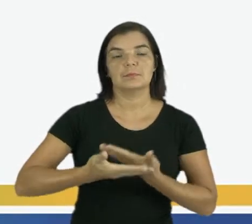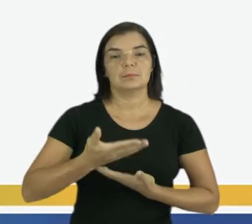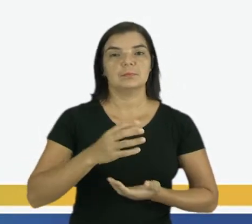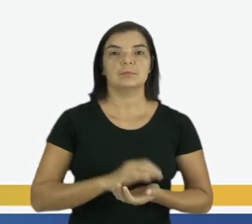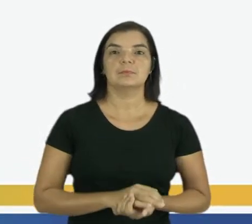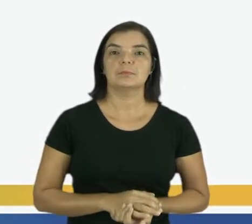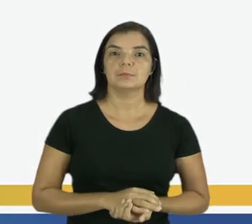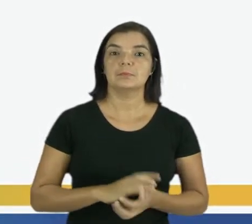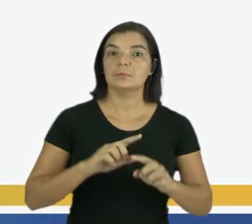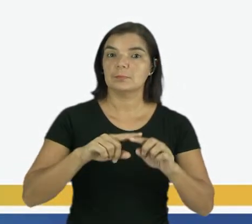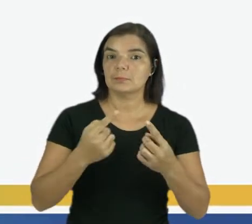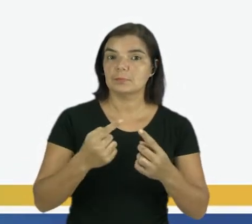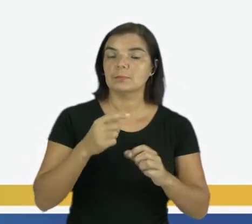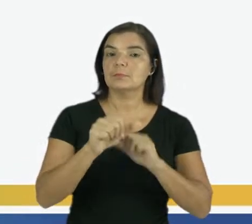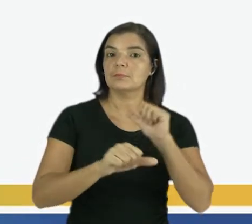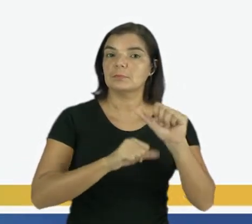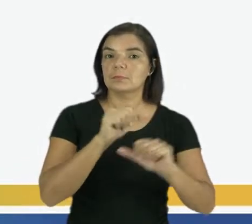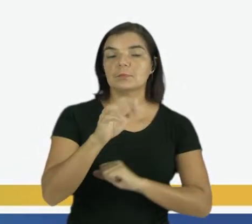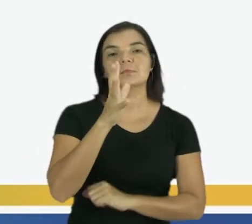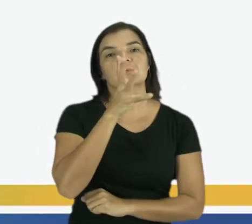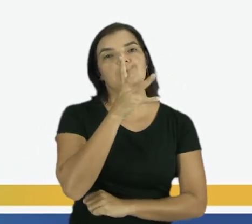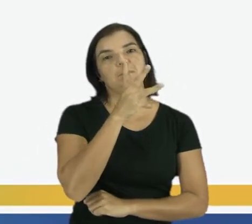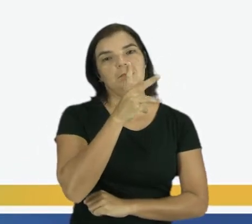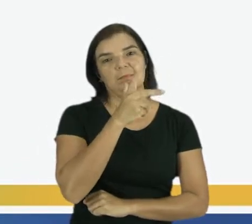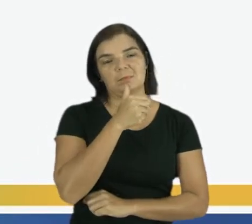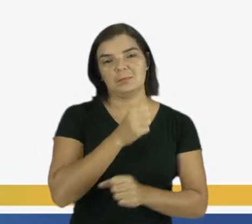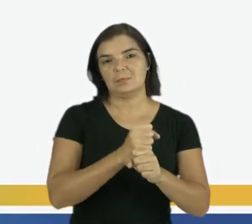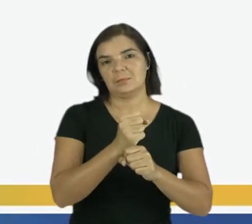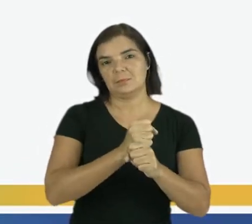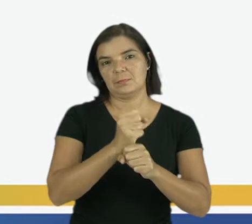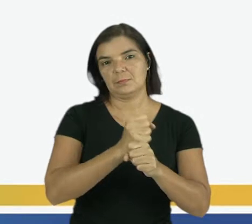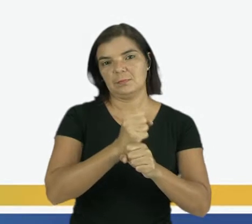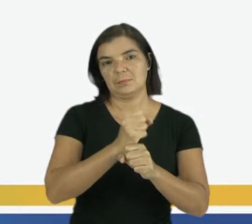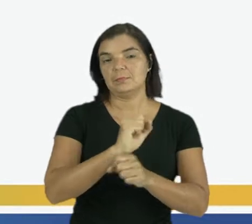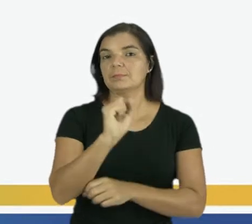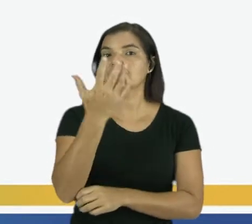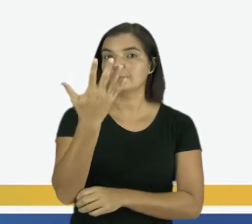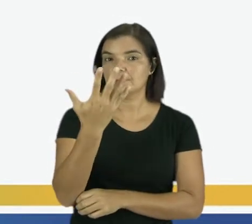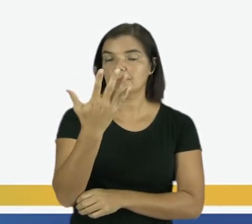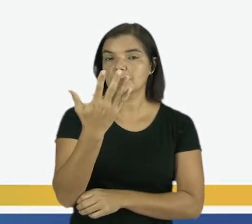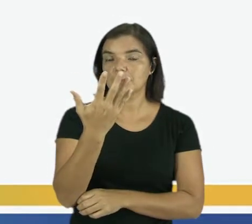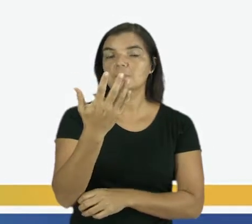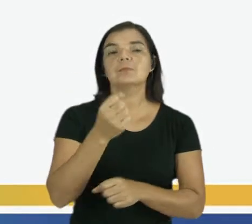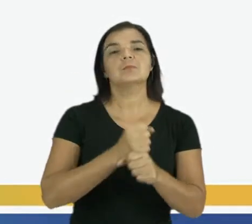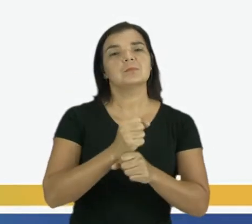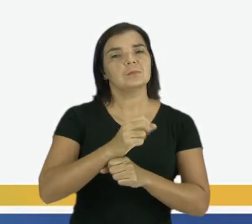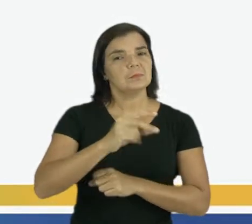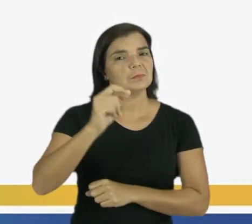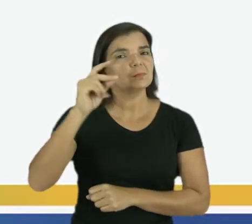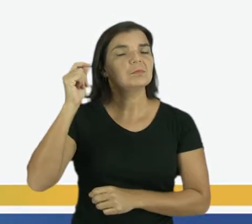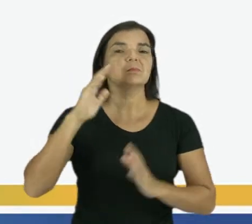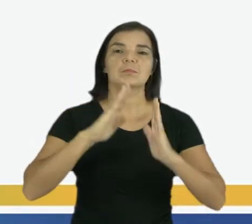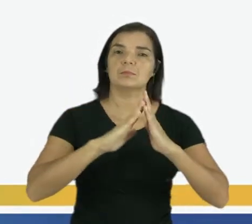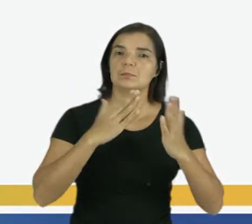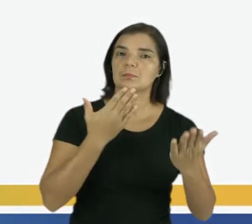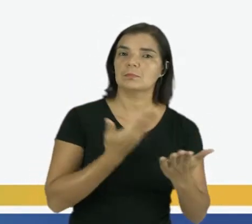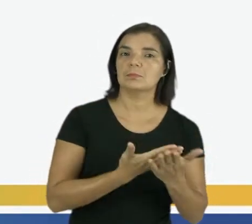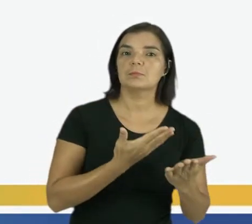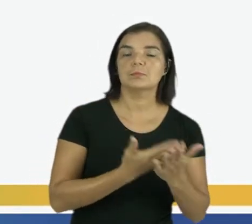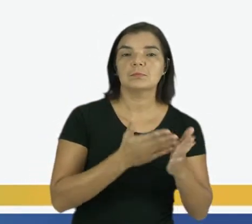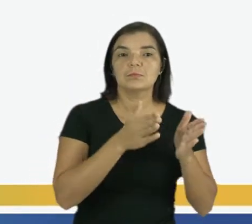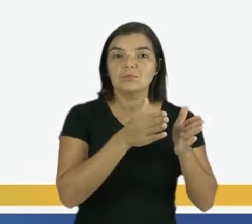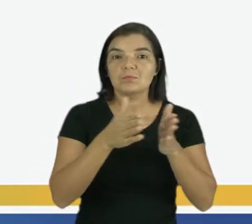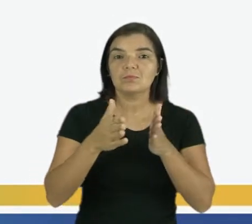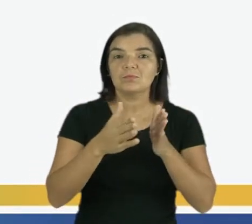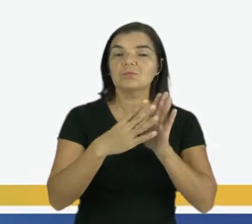mas essa mudança aí, ela demorou muitos anos para acontecer. Durante muito tempo, a escola, ela